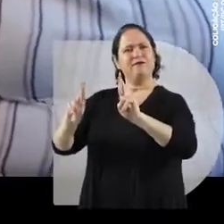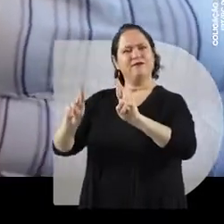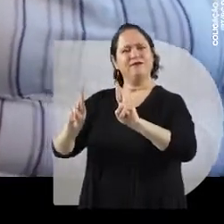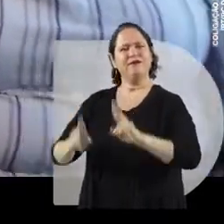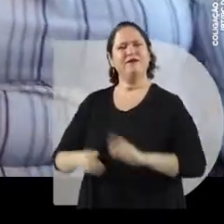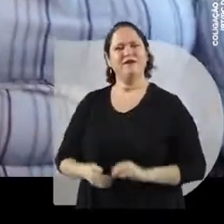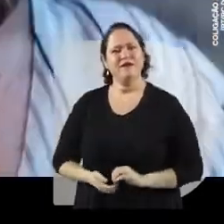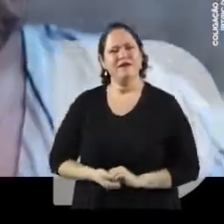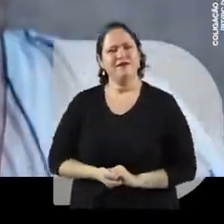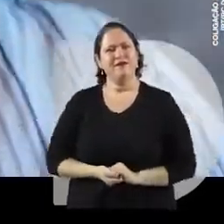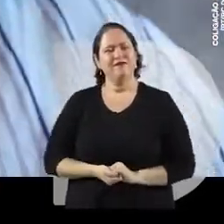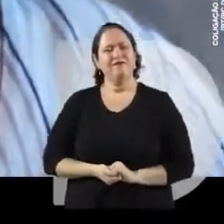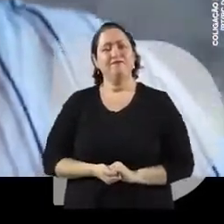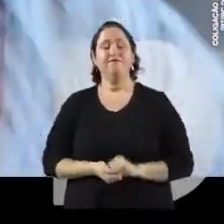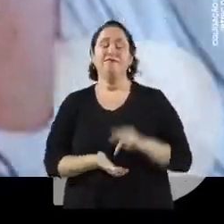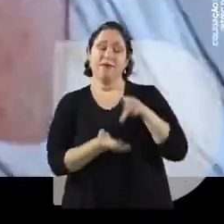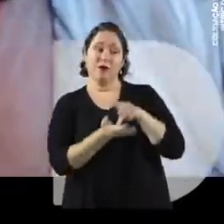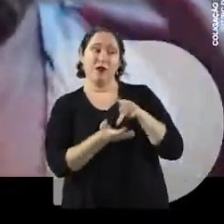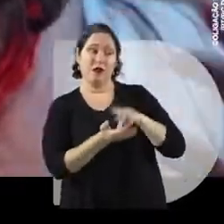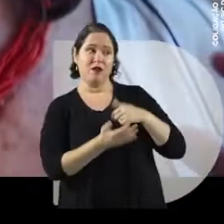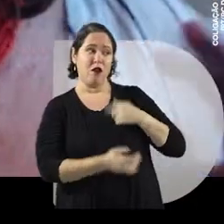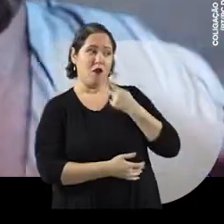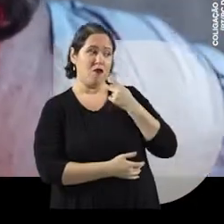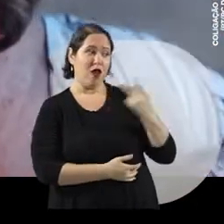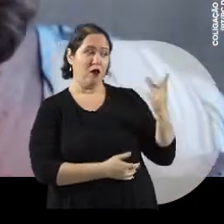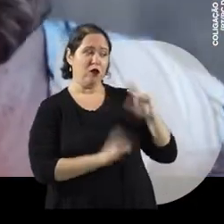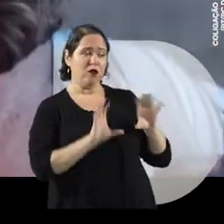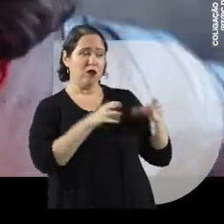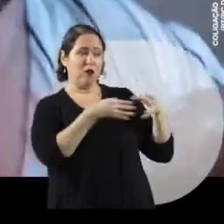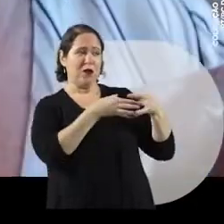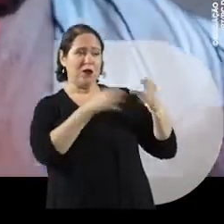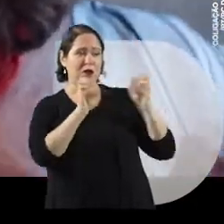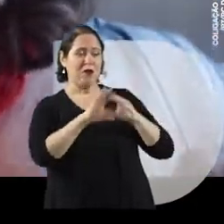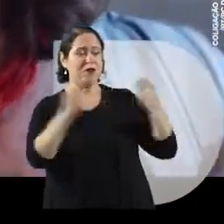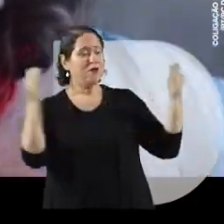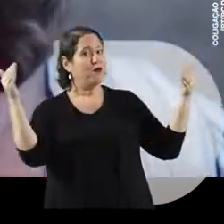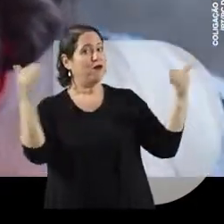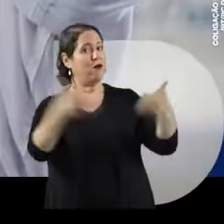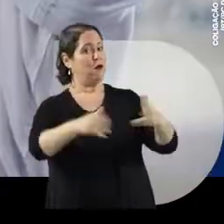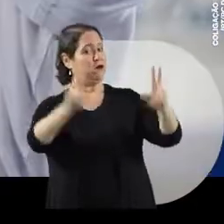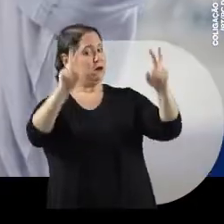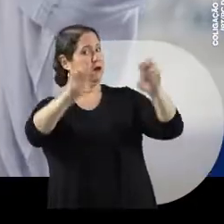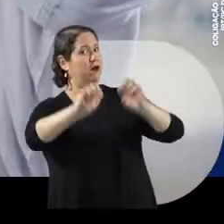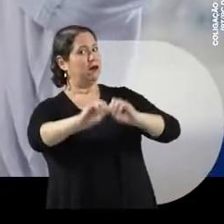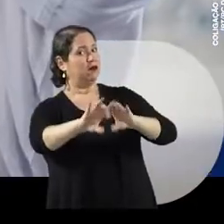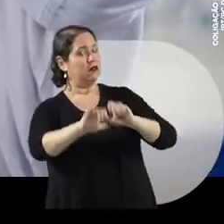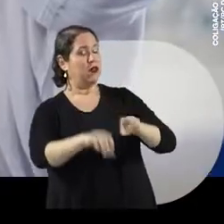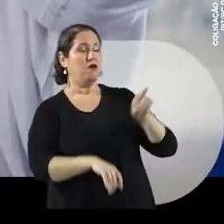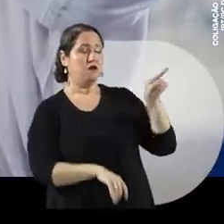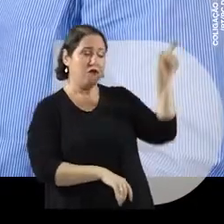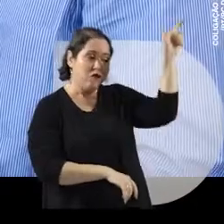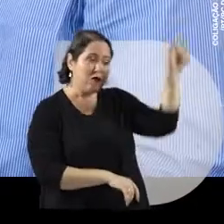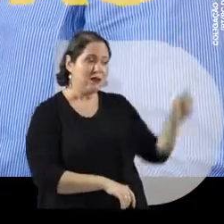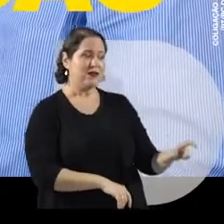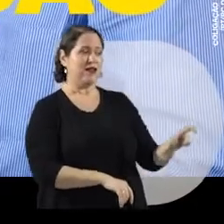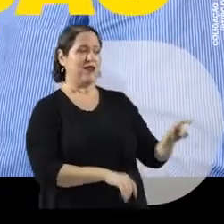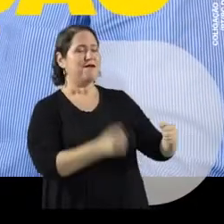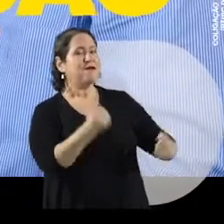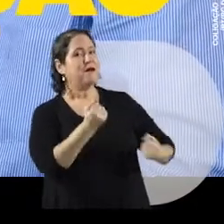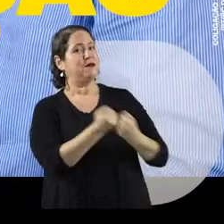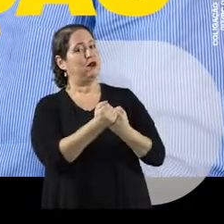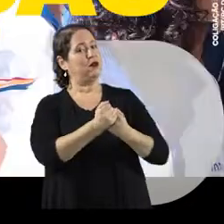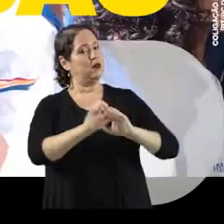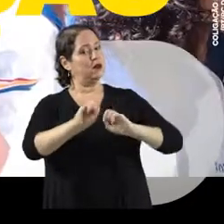esperança na vida das pessoas. Danilo, quando eu digo que a nossa chapa é uma chapa educadora e digo que você é amigo da